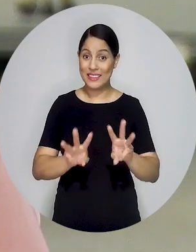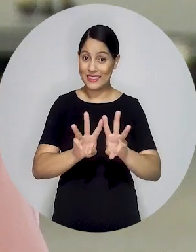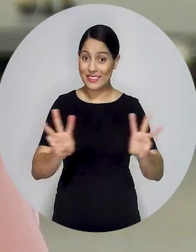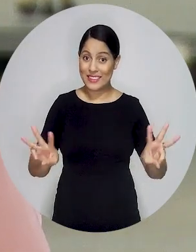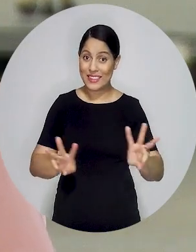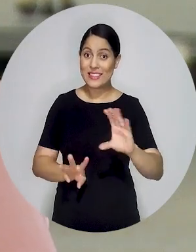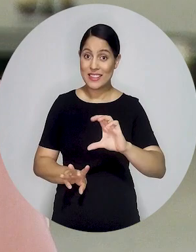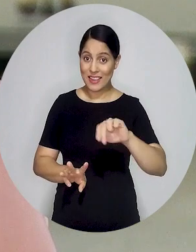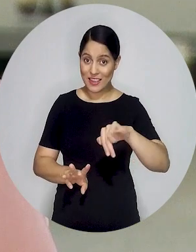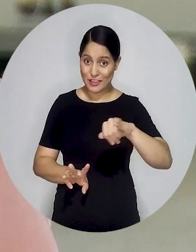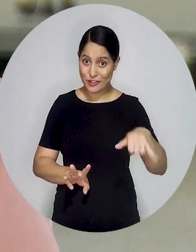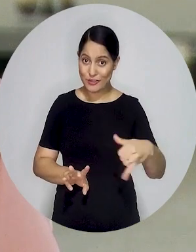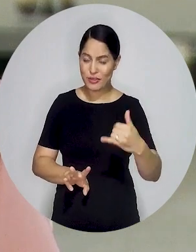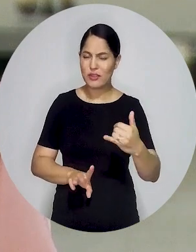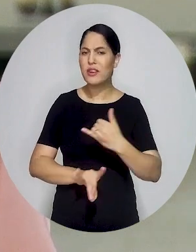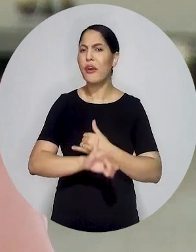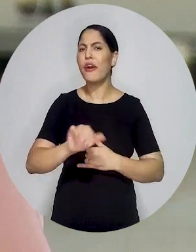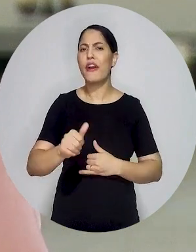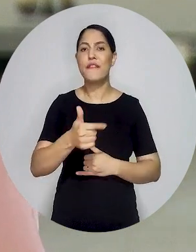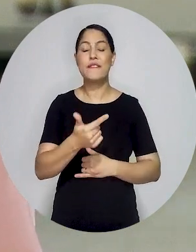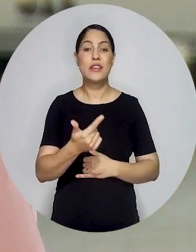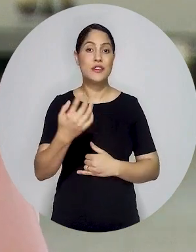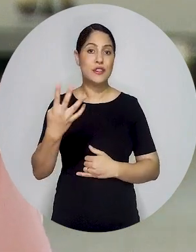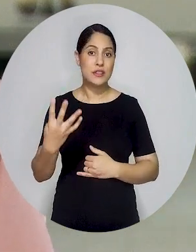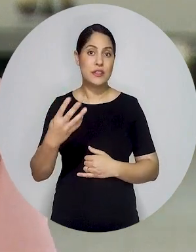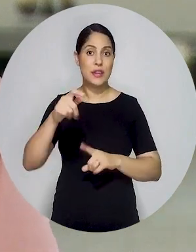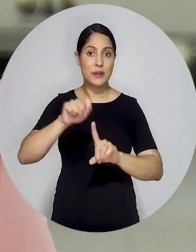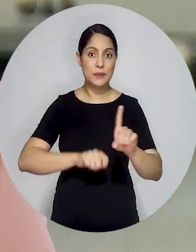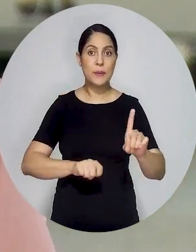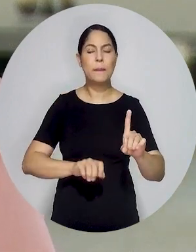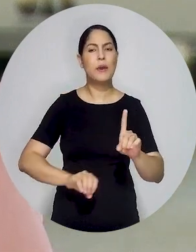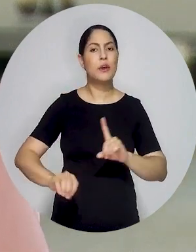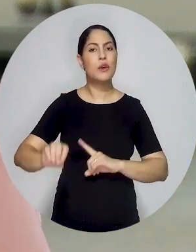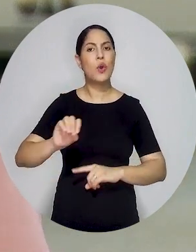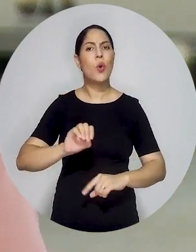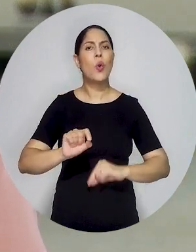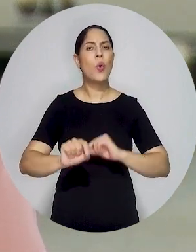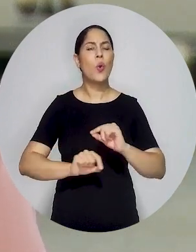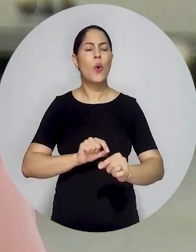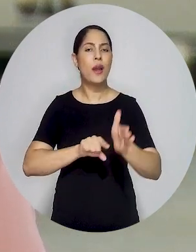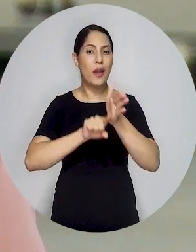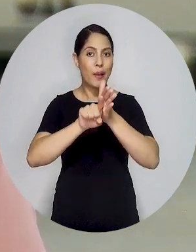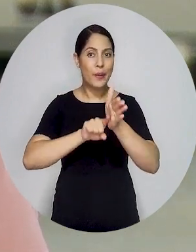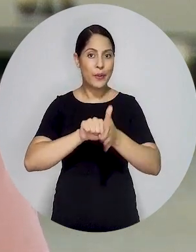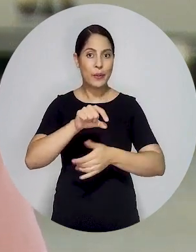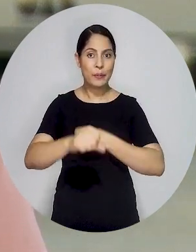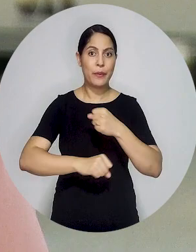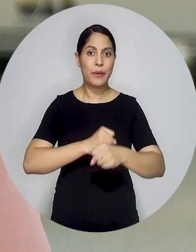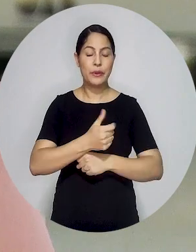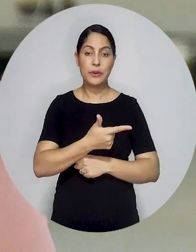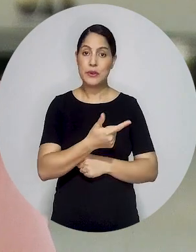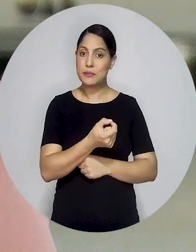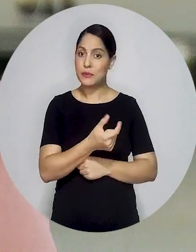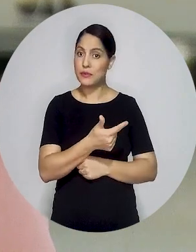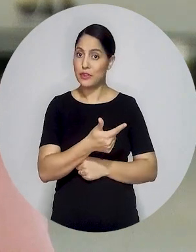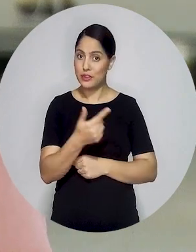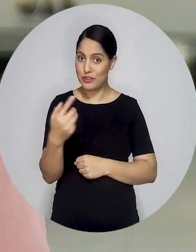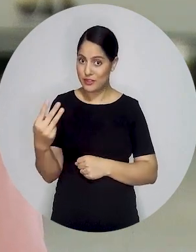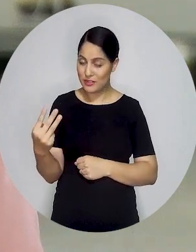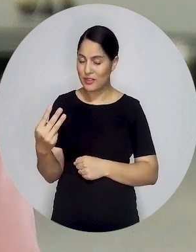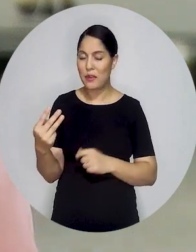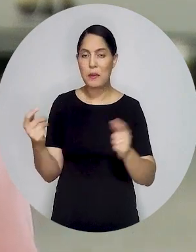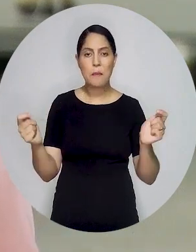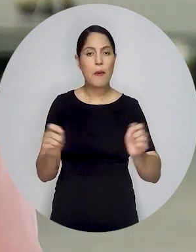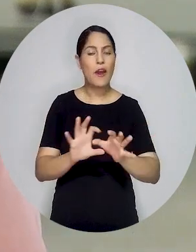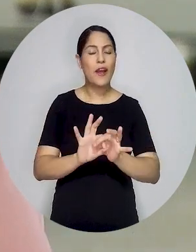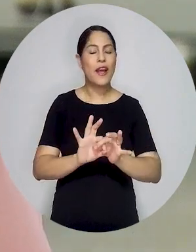O site do CNJ manterá disponível, até o dia 23 deste mês, a consulta pública sobre as propostas do Poder Judiciário para